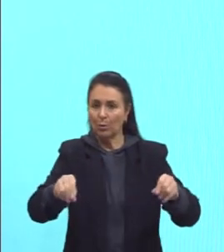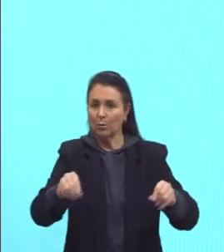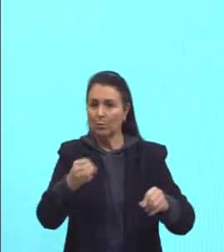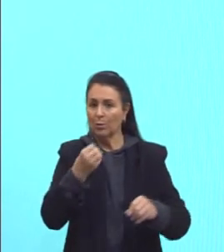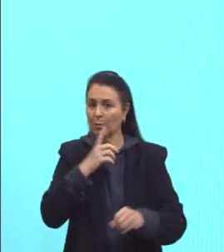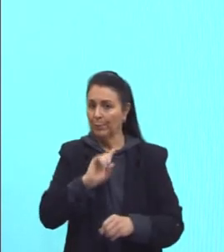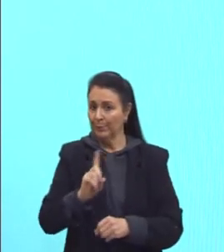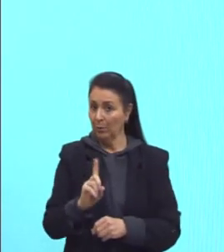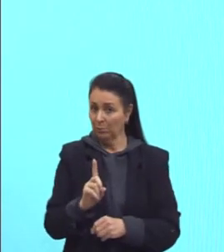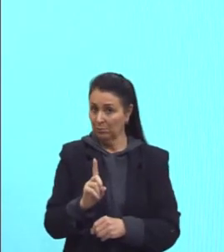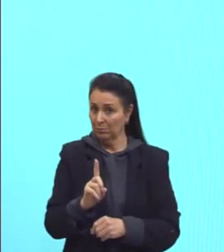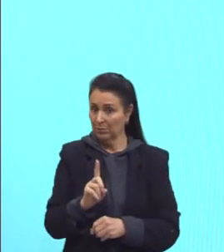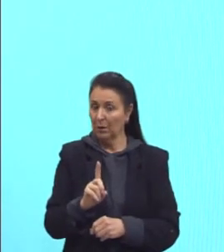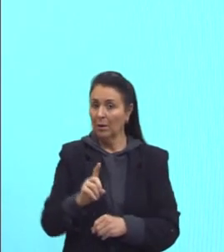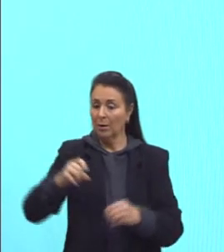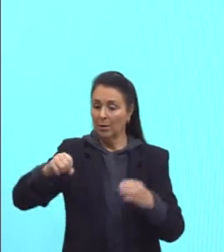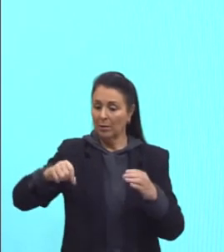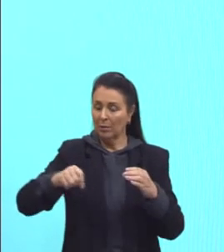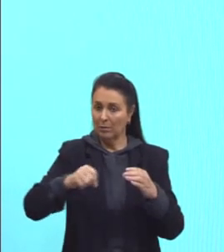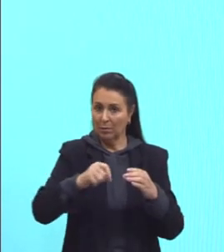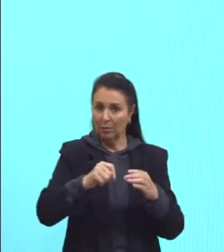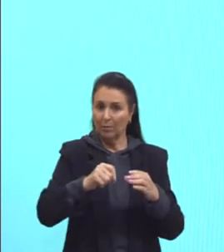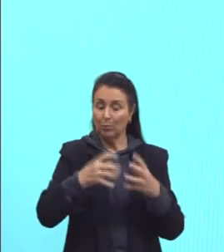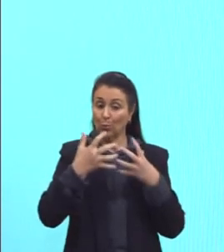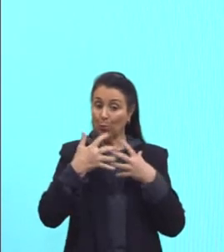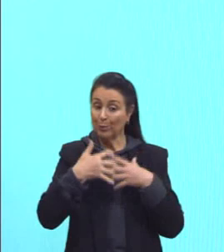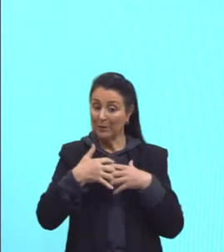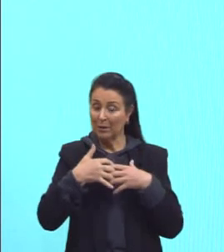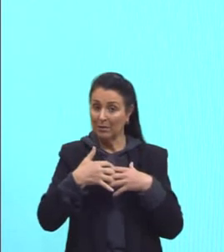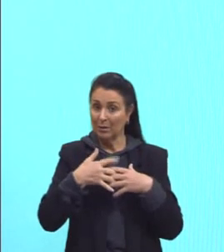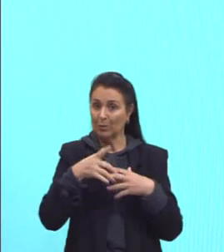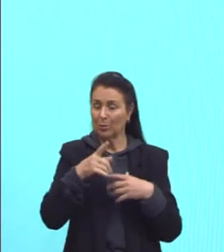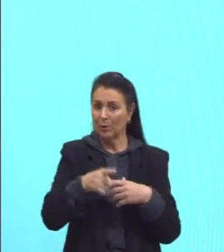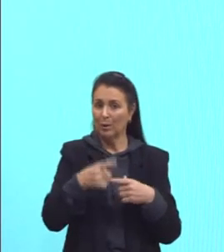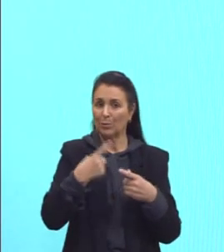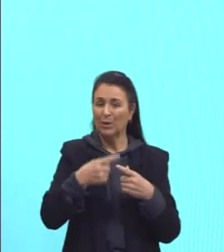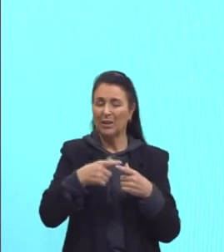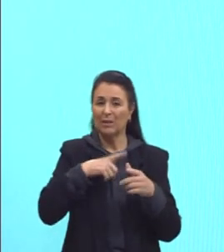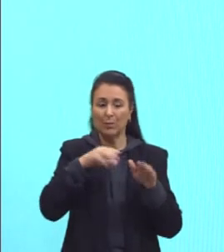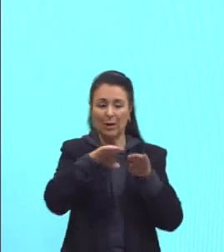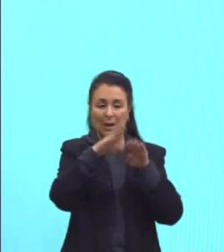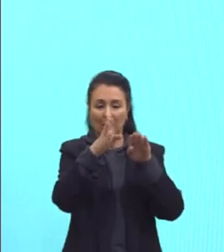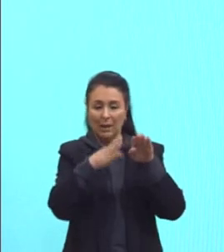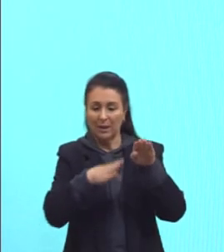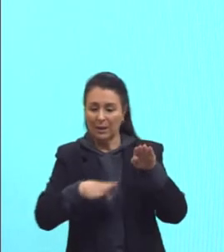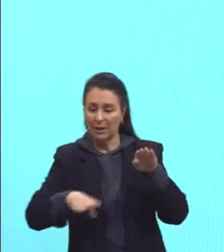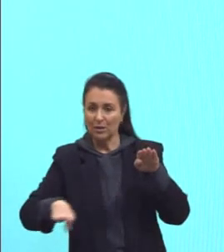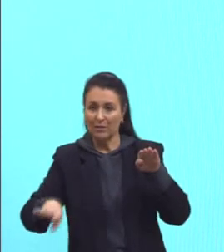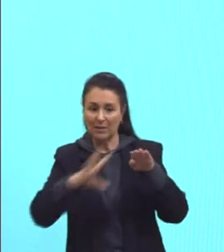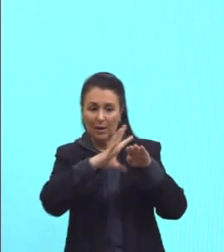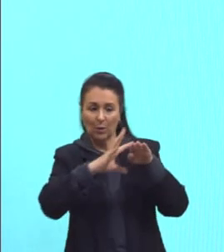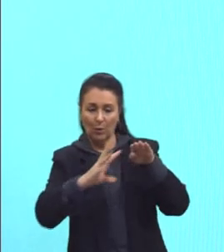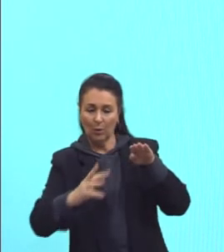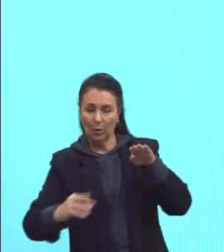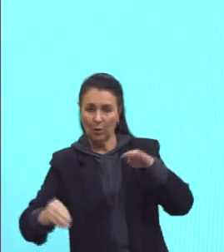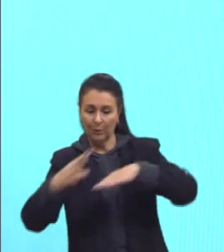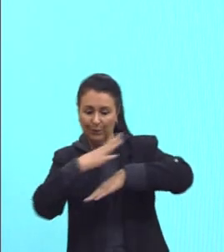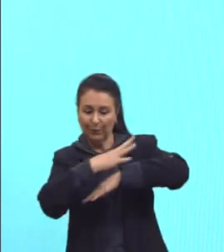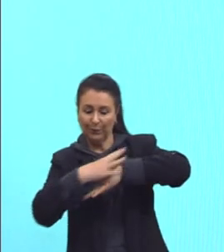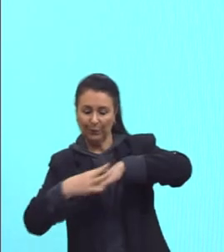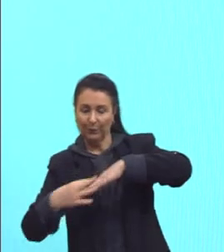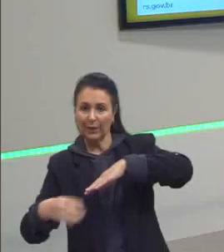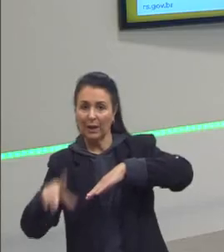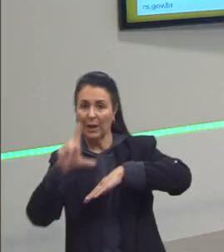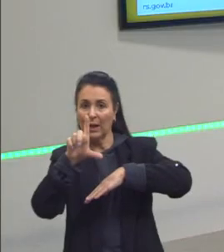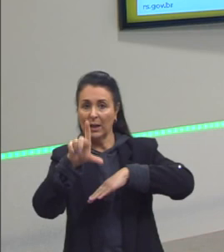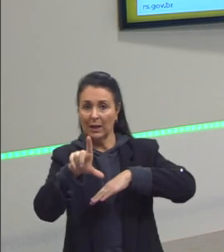fértil, ele é um solo complicado, né? Ele passou por lixiviação, aquela coisa toda. Então, para eu plantar, fazer uma plantação,